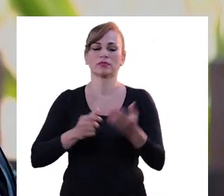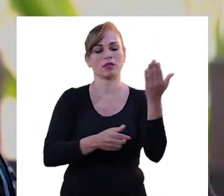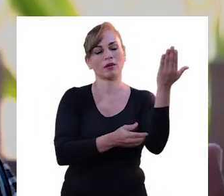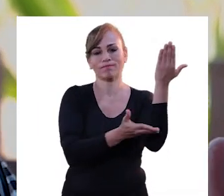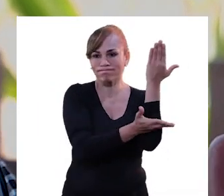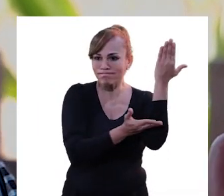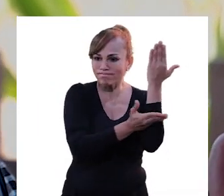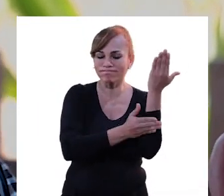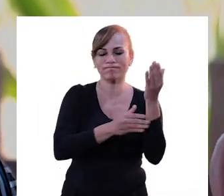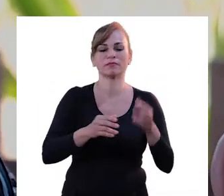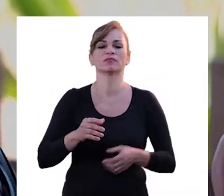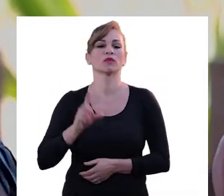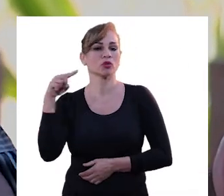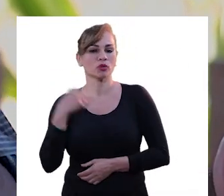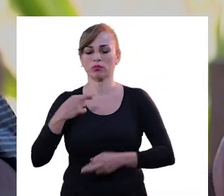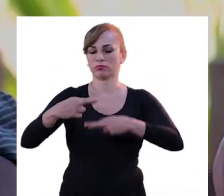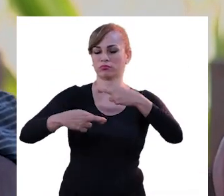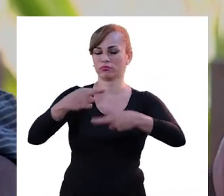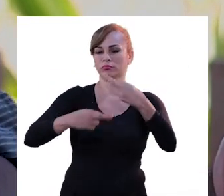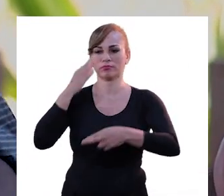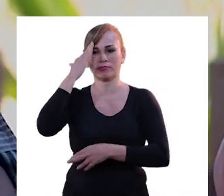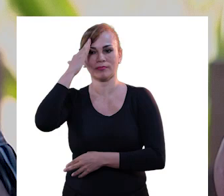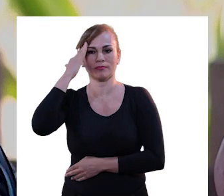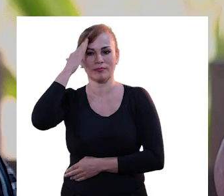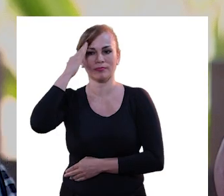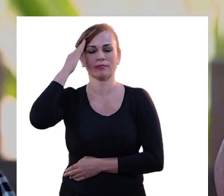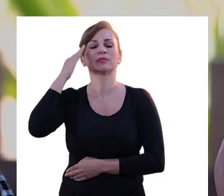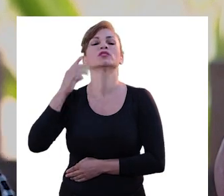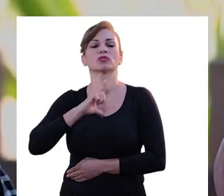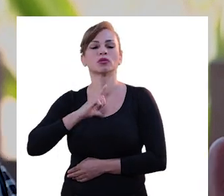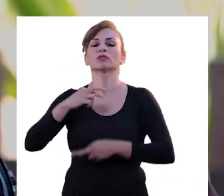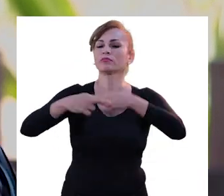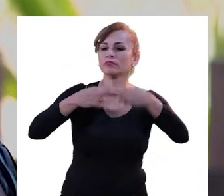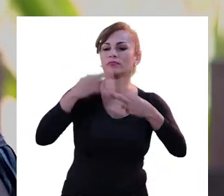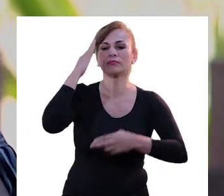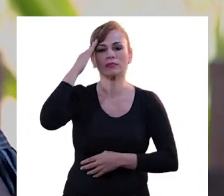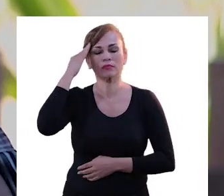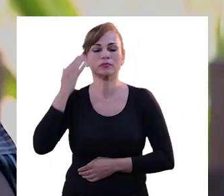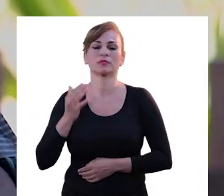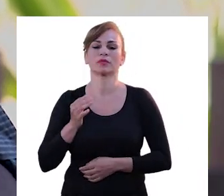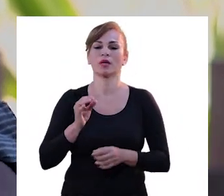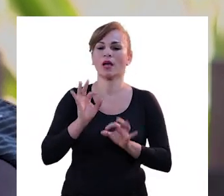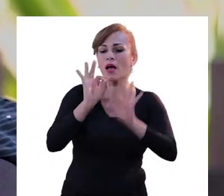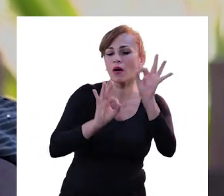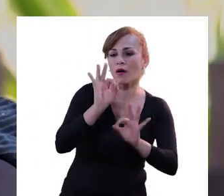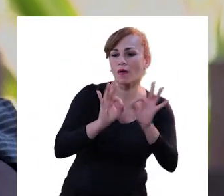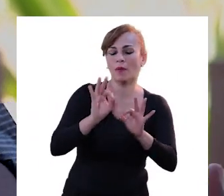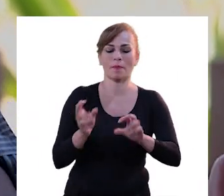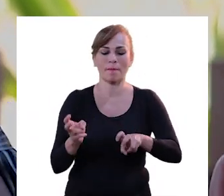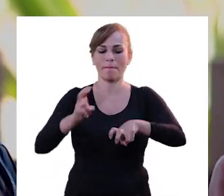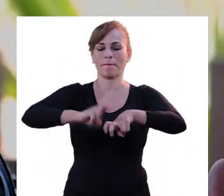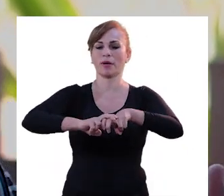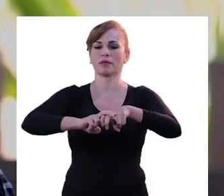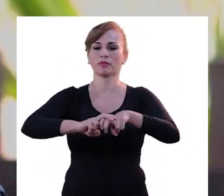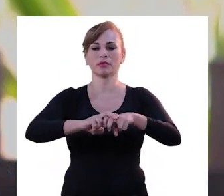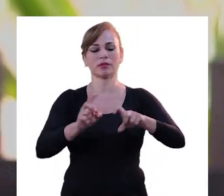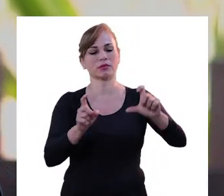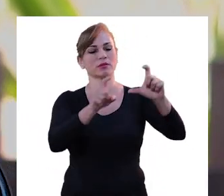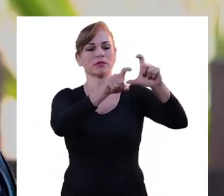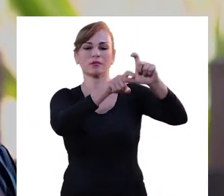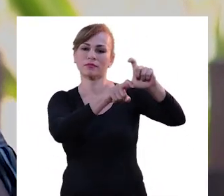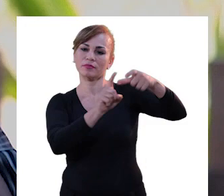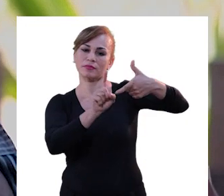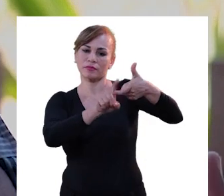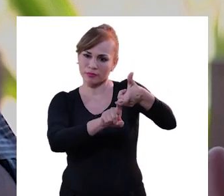ali no Aruana também uma macenaria, nós fazemos reciclagem de pneus, através dessas reciclagens de pneus nós fazemos bancos,